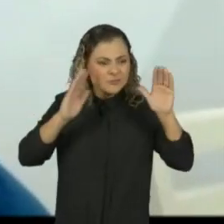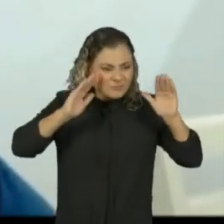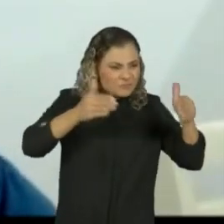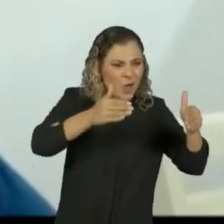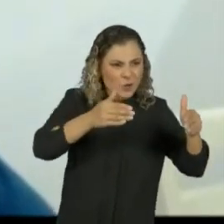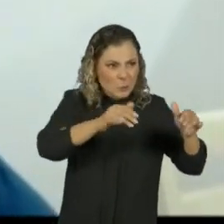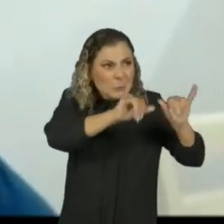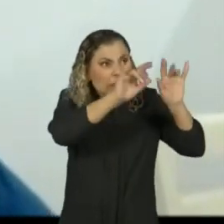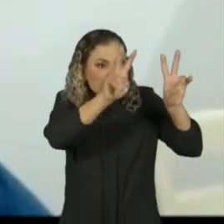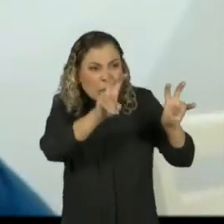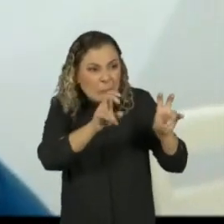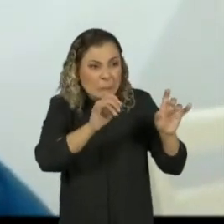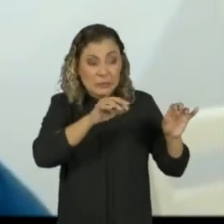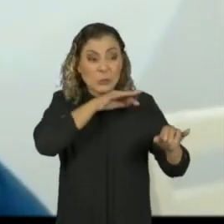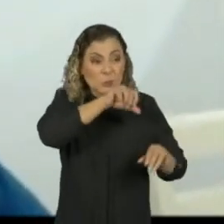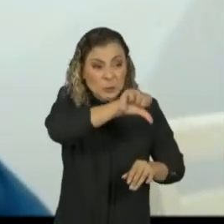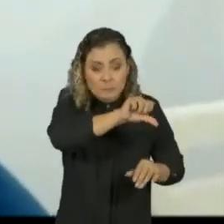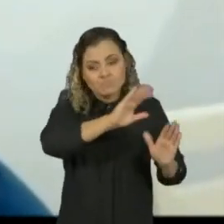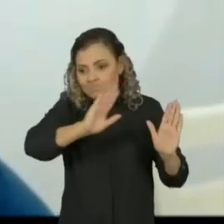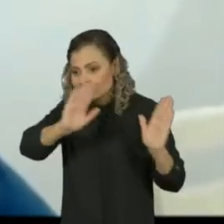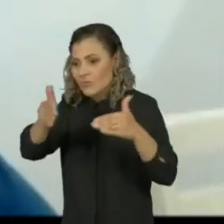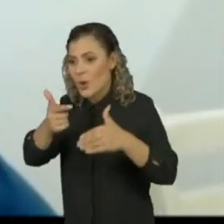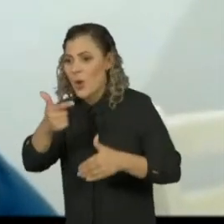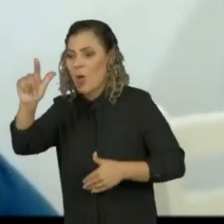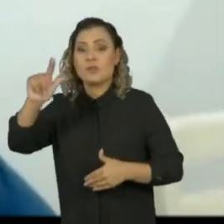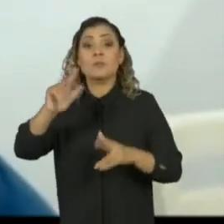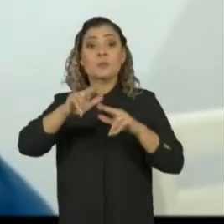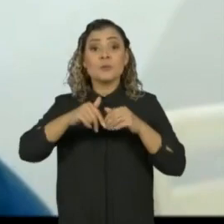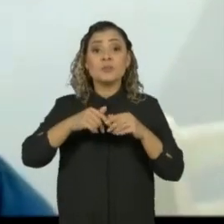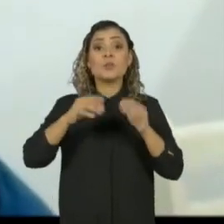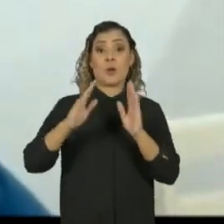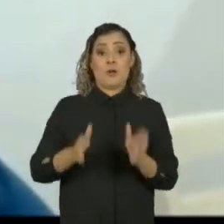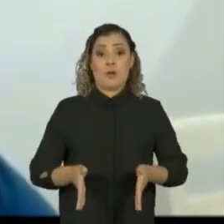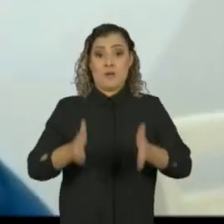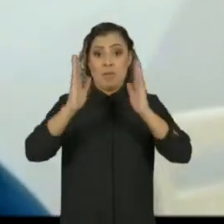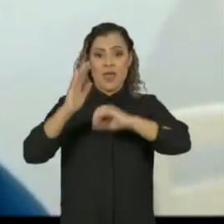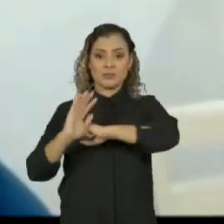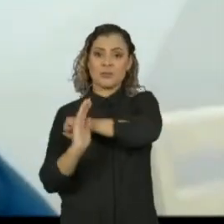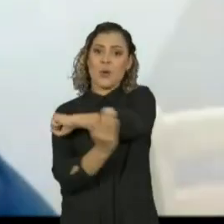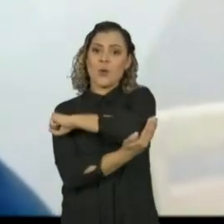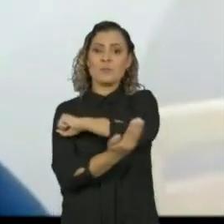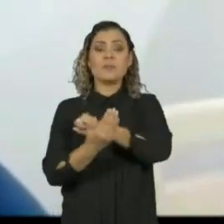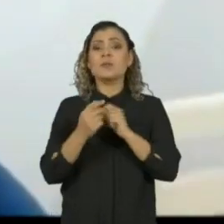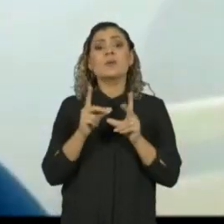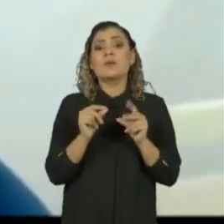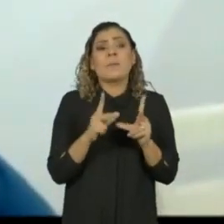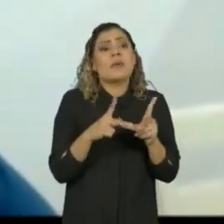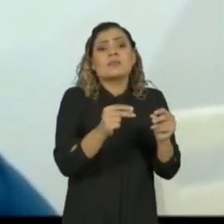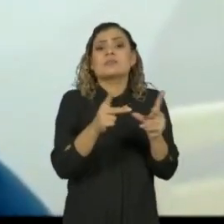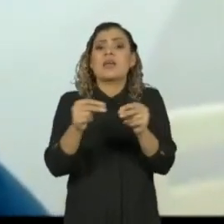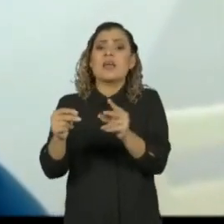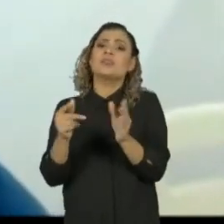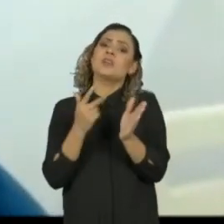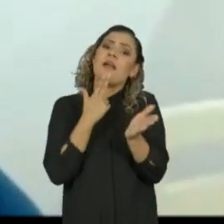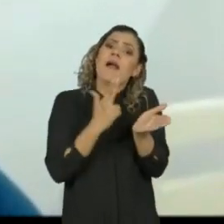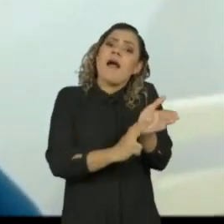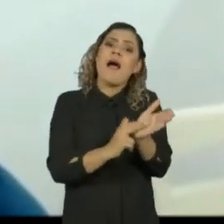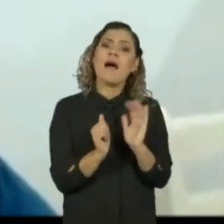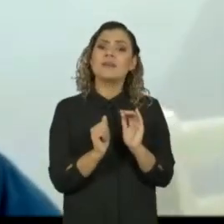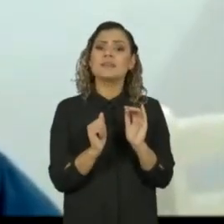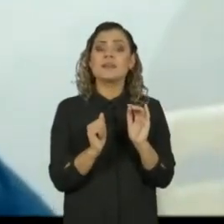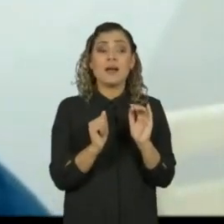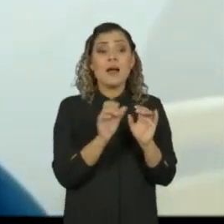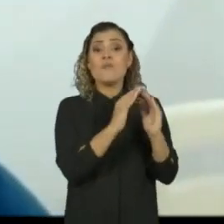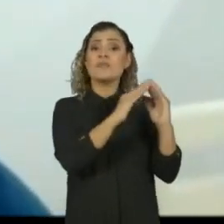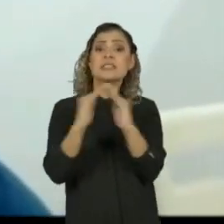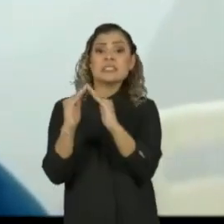As pessoas passaram a colocar na porta dos seus vizinhos mimos, presentinhos, bilhetinhos de